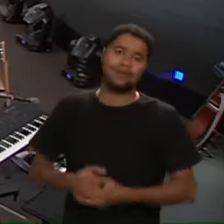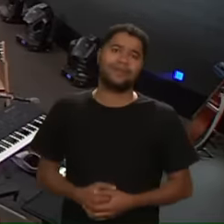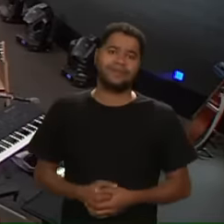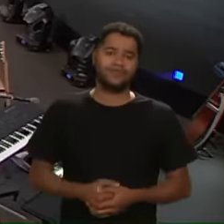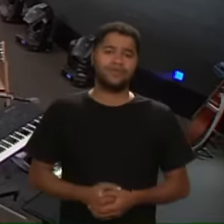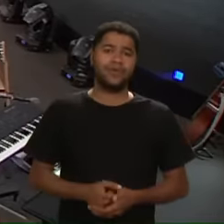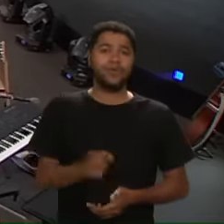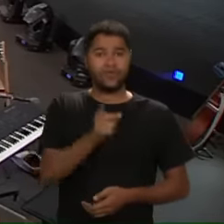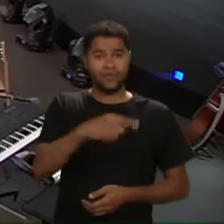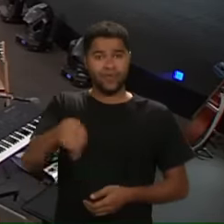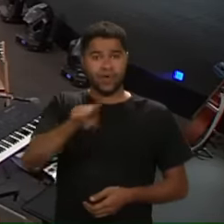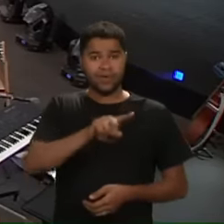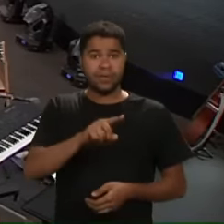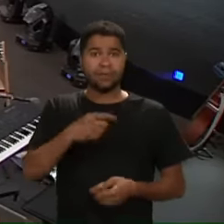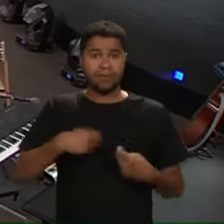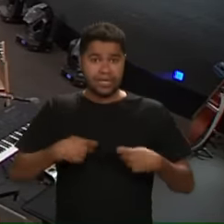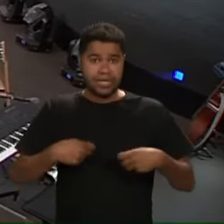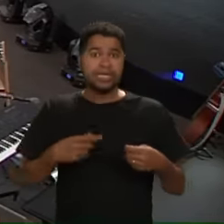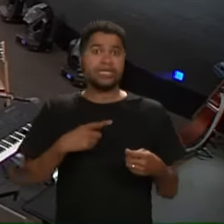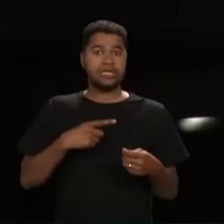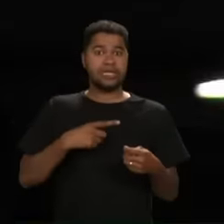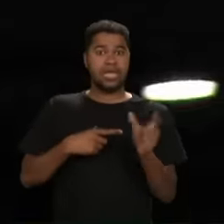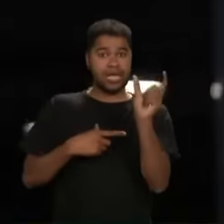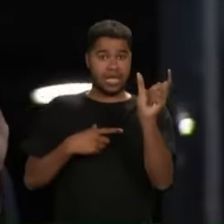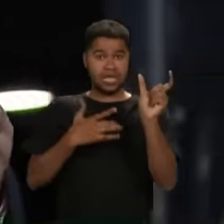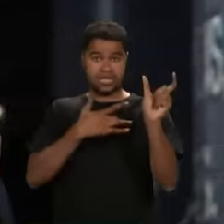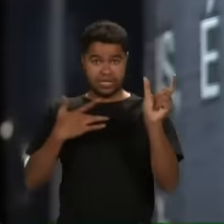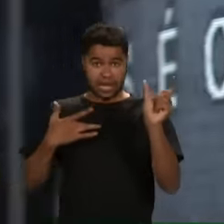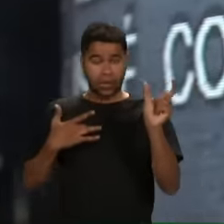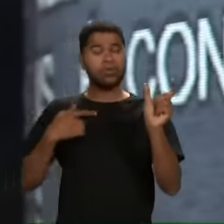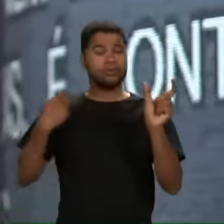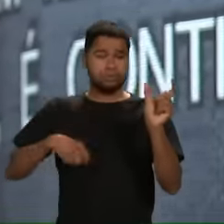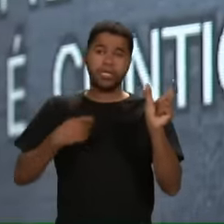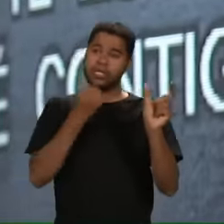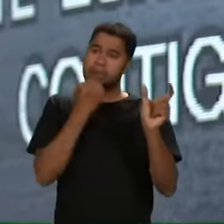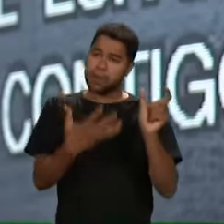Você tem que fazer plano de saúde? Tem Eu tenho plano de saúde